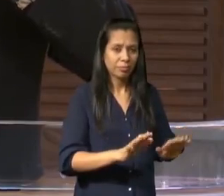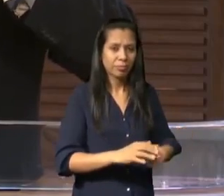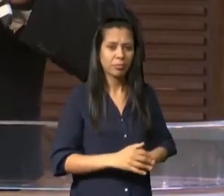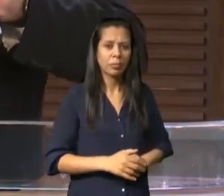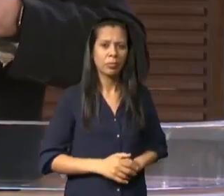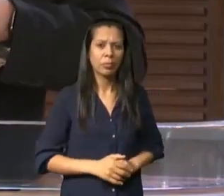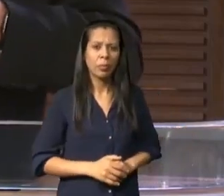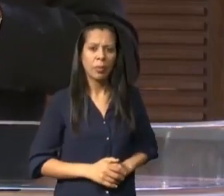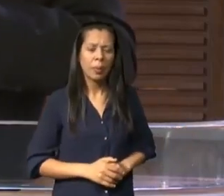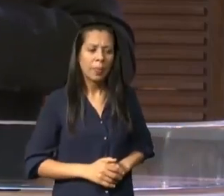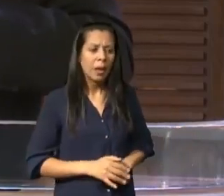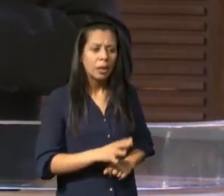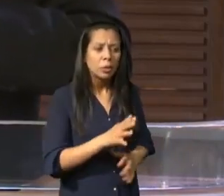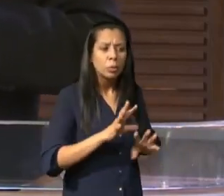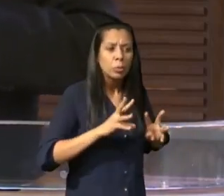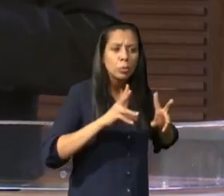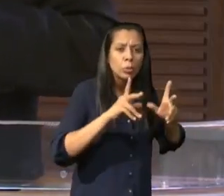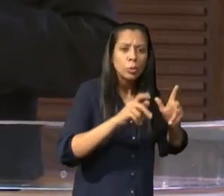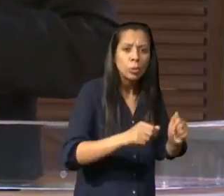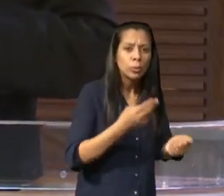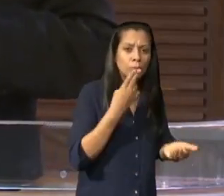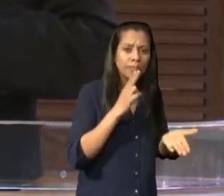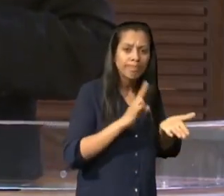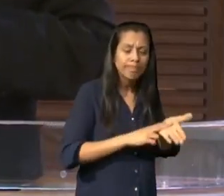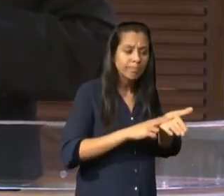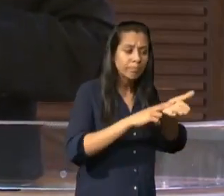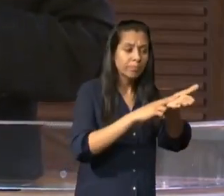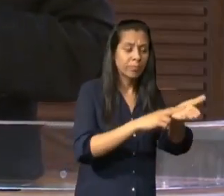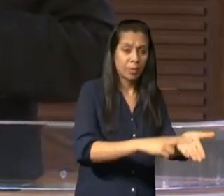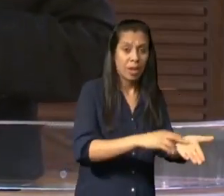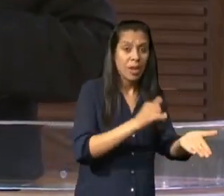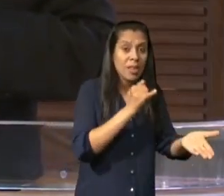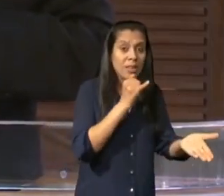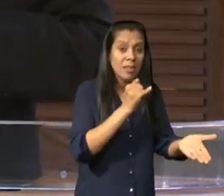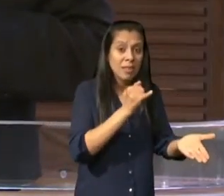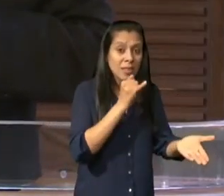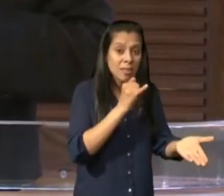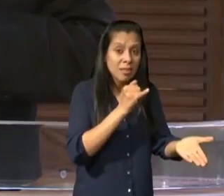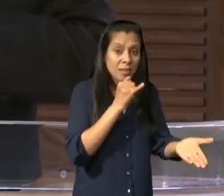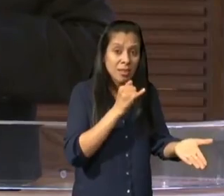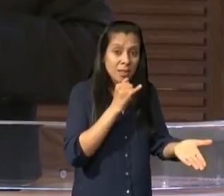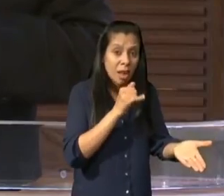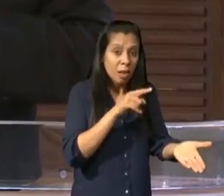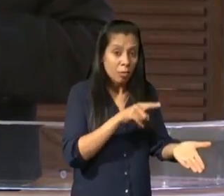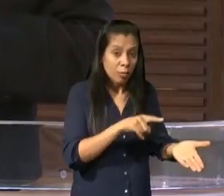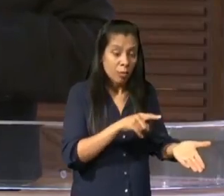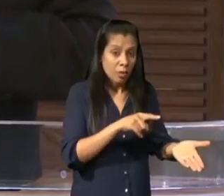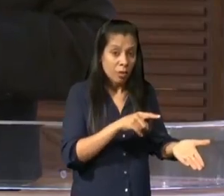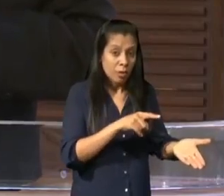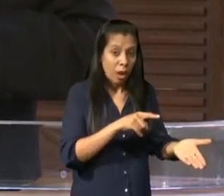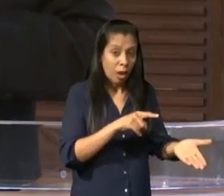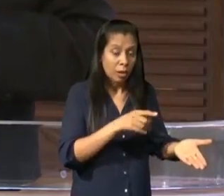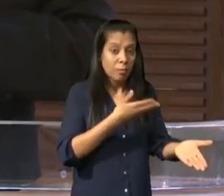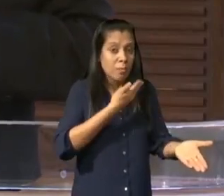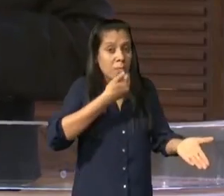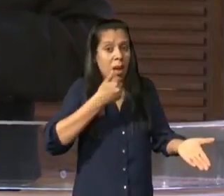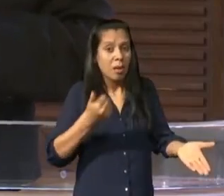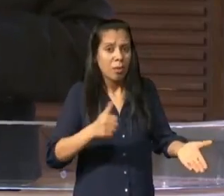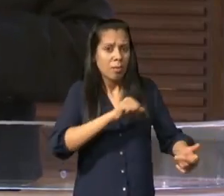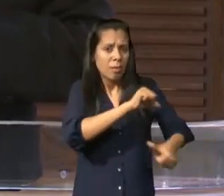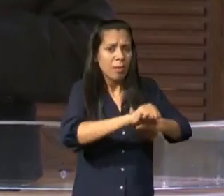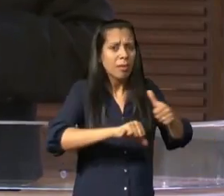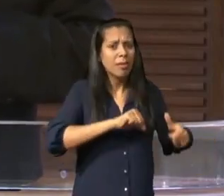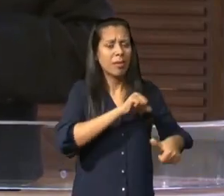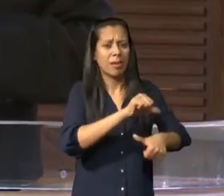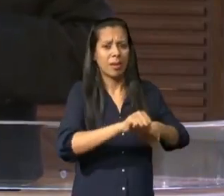exemplo e foram escritas para a advertência nossa de nós outros